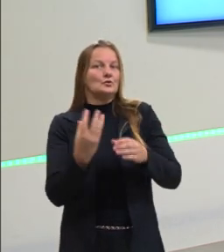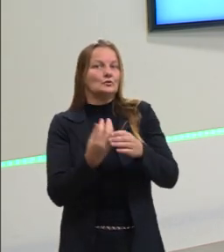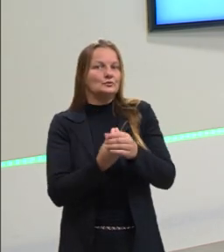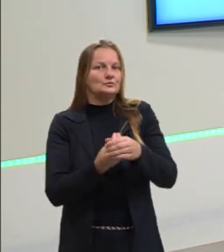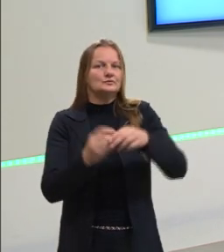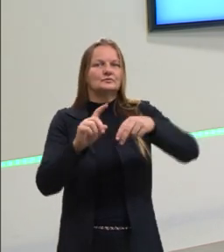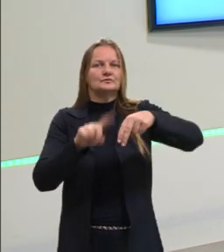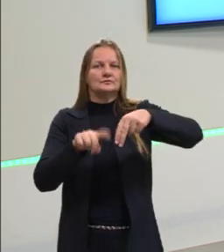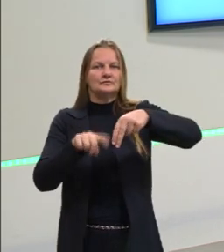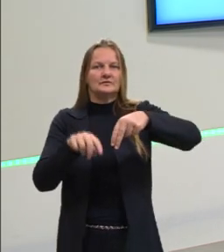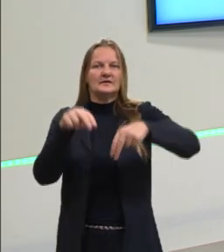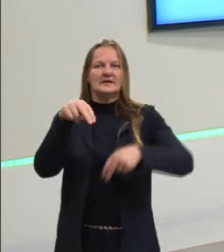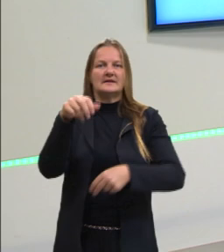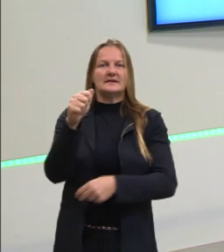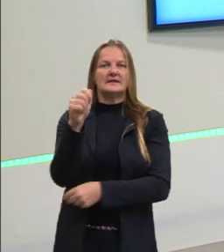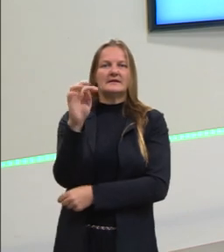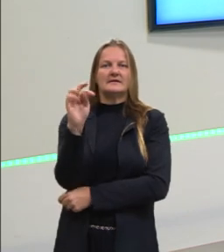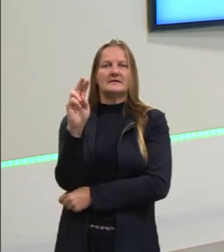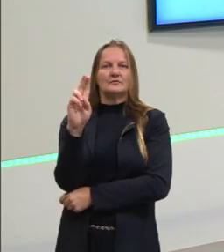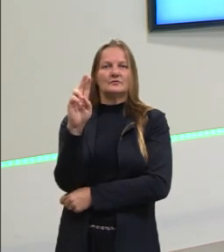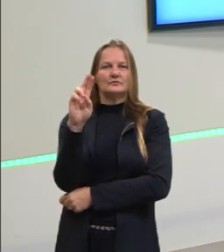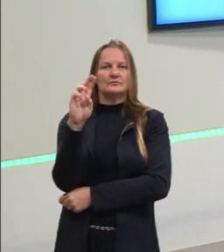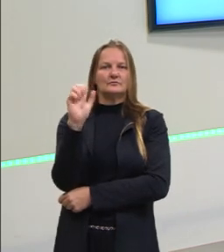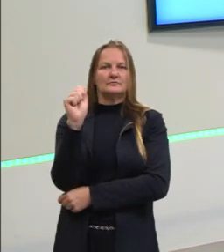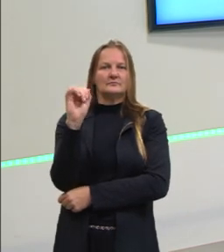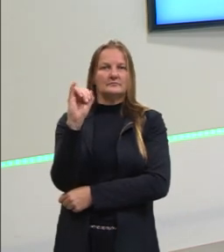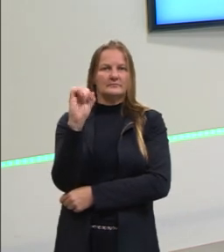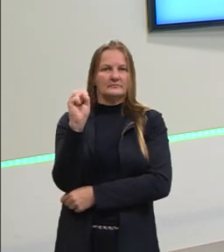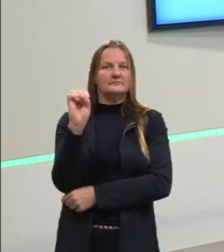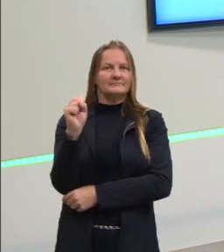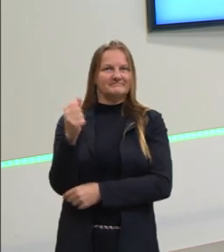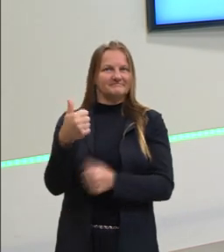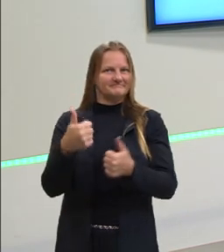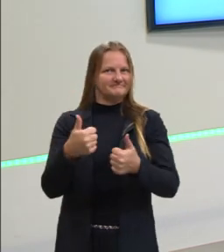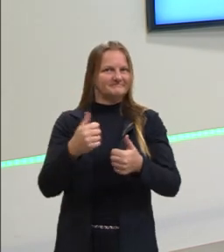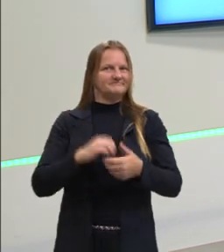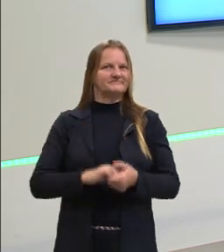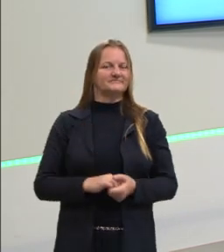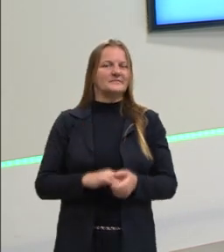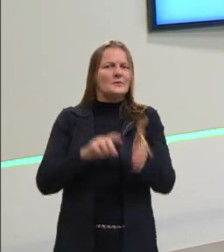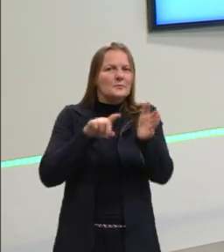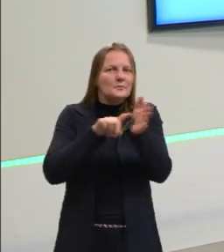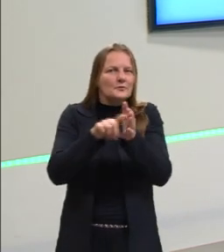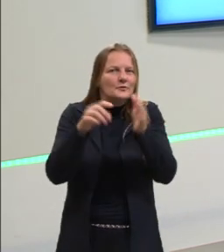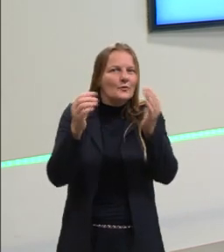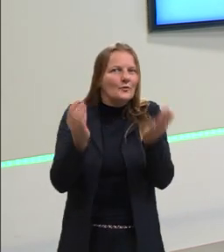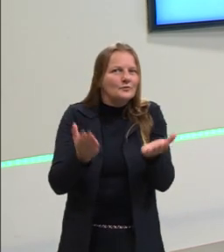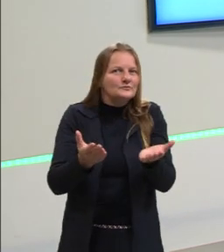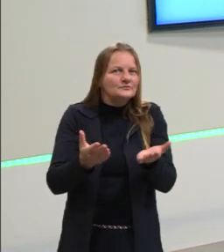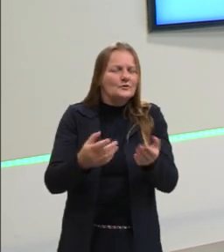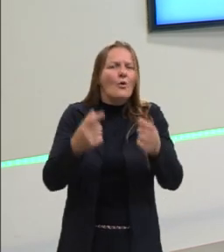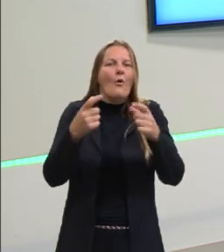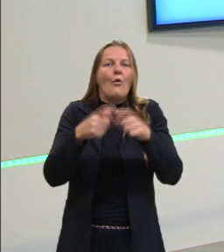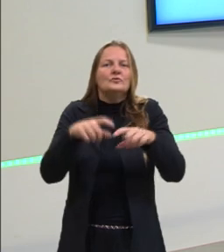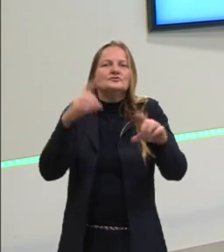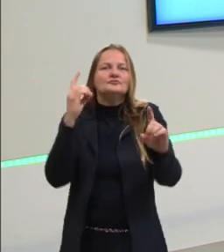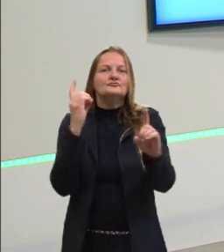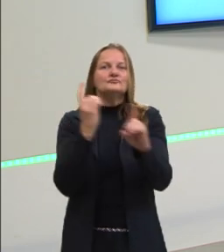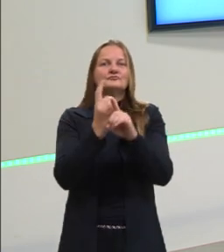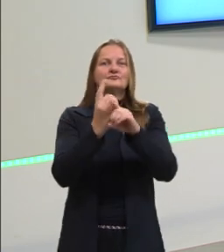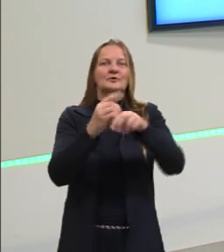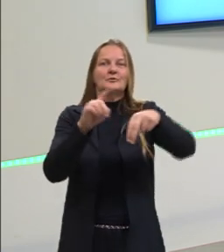naturais, ao conjunto dos números naturais, correto? Então, essa é a pergunta de hoje. Onde encontramos os números